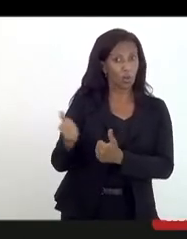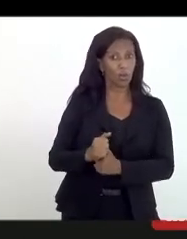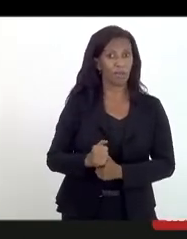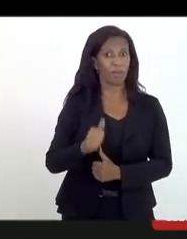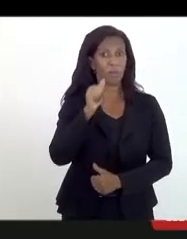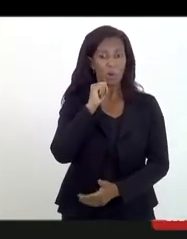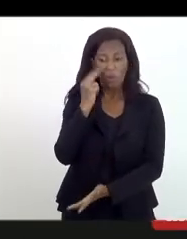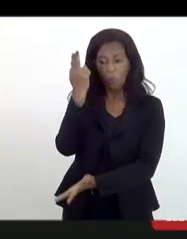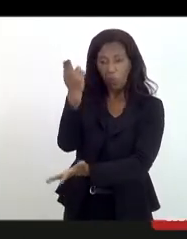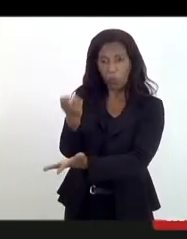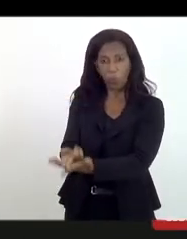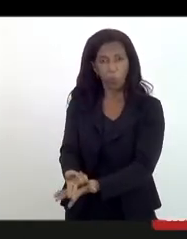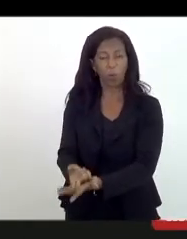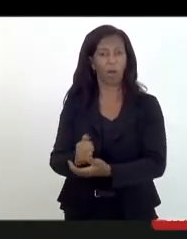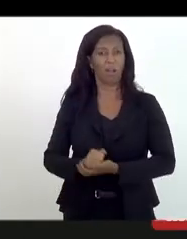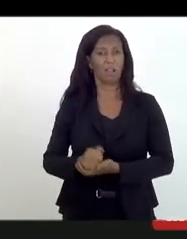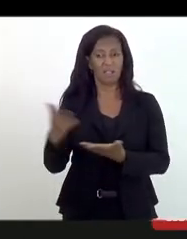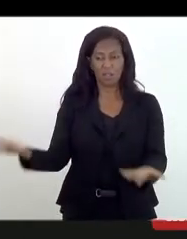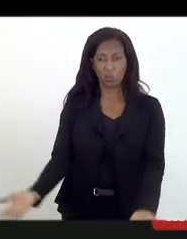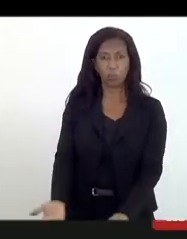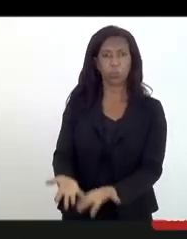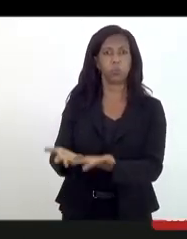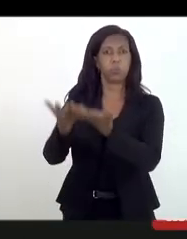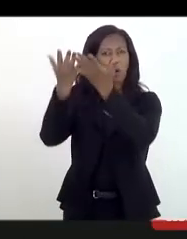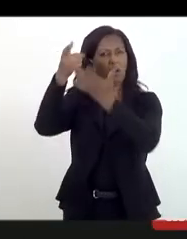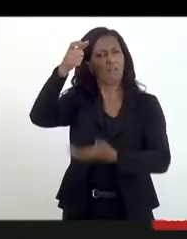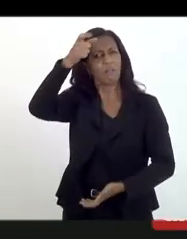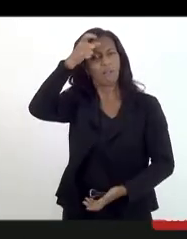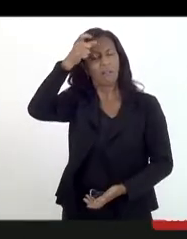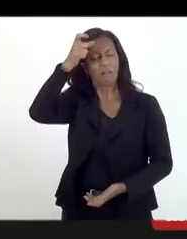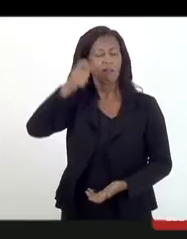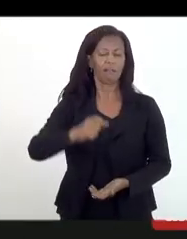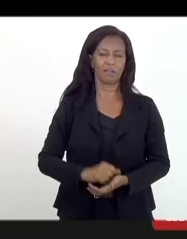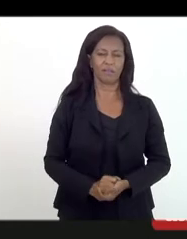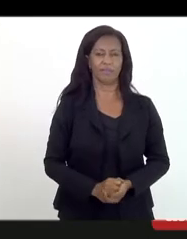enterradas que eles ofereceram pro diabo. Pô,